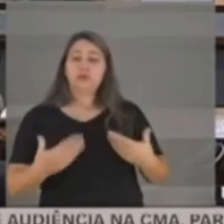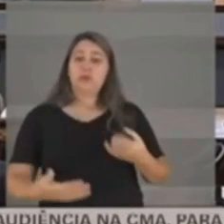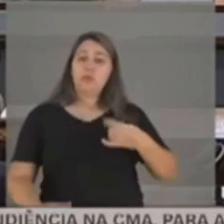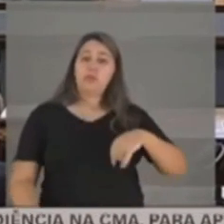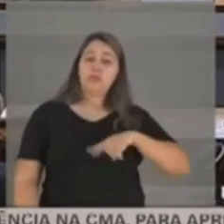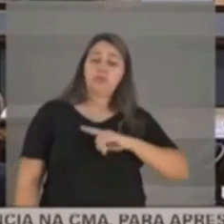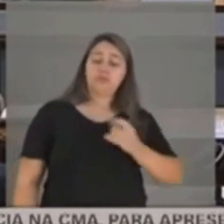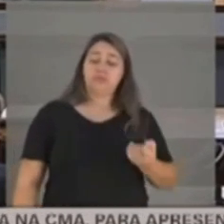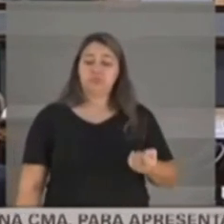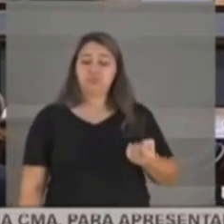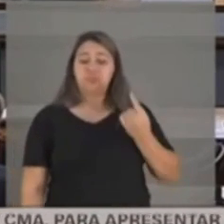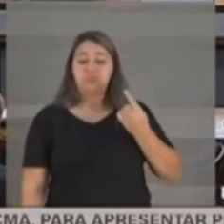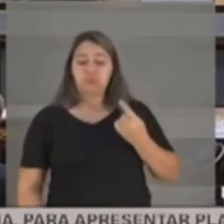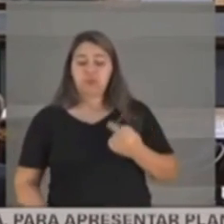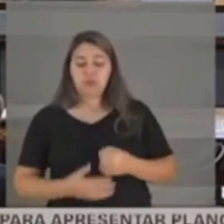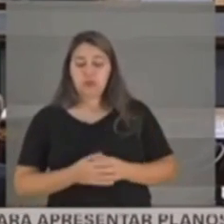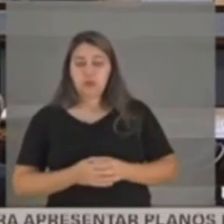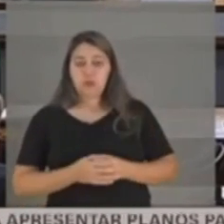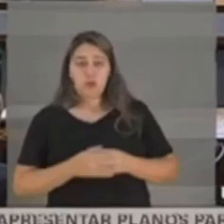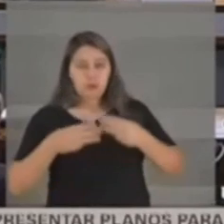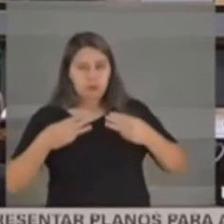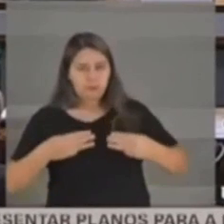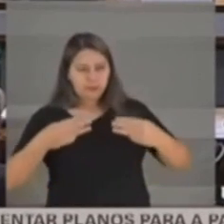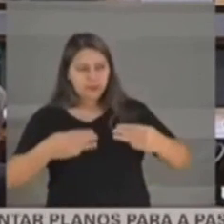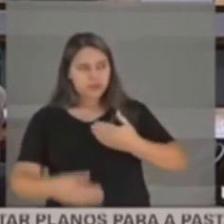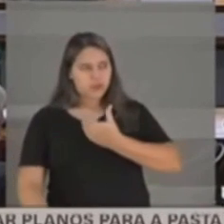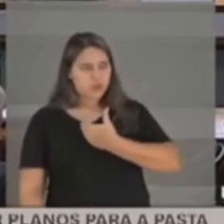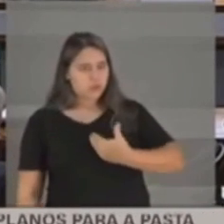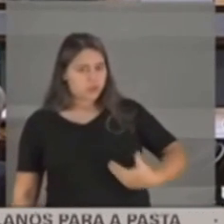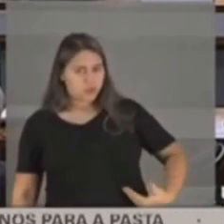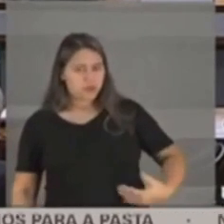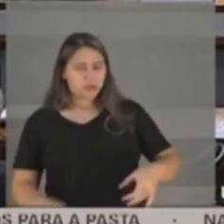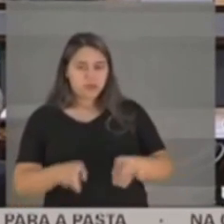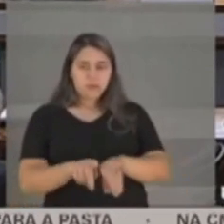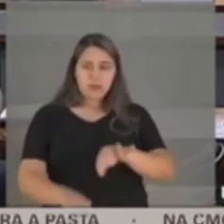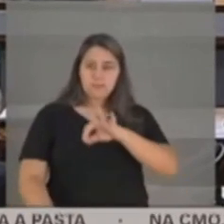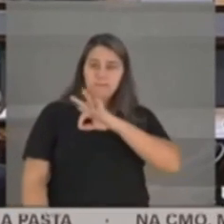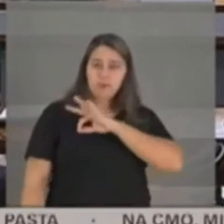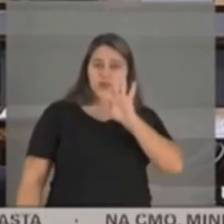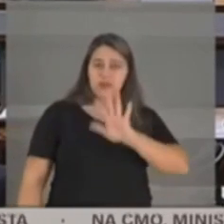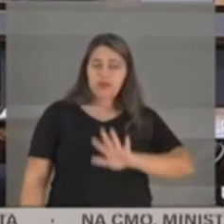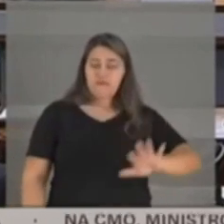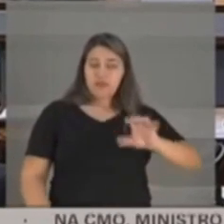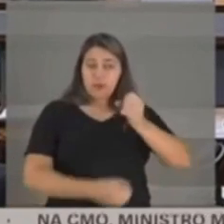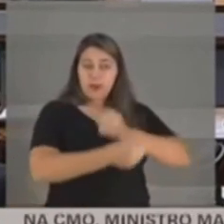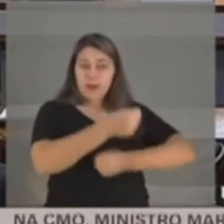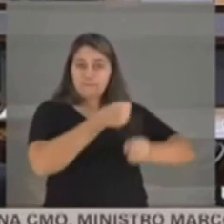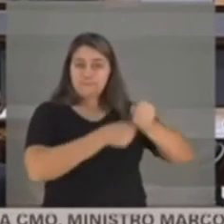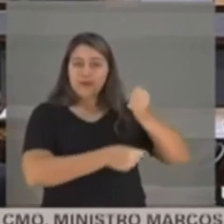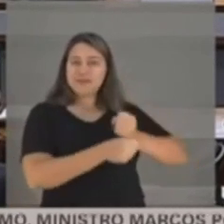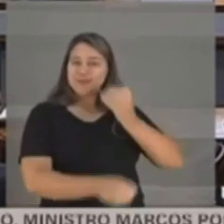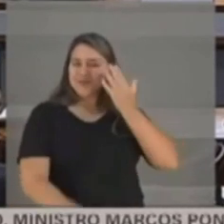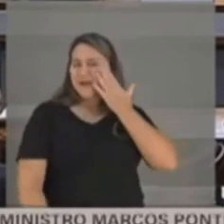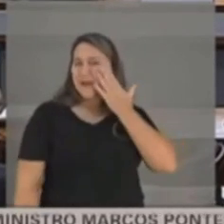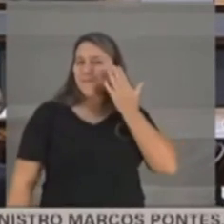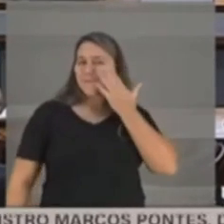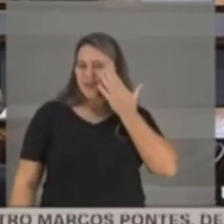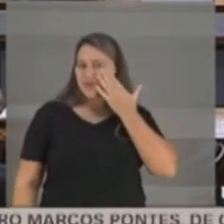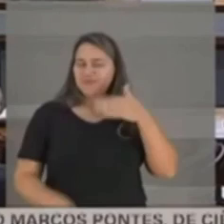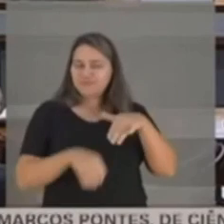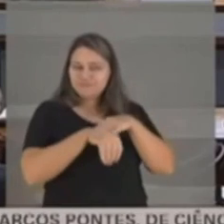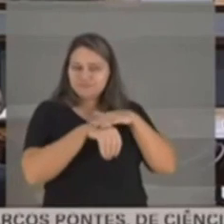estranho que o Ministério Público e a Polícia Federal, desde o ano passado, tinha conhecimento dessas